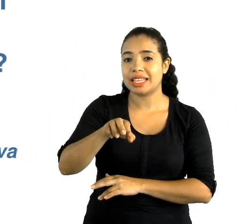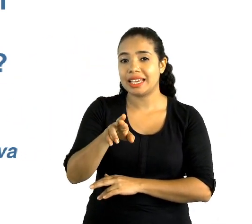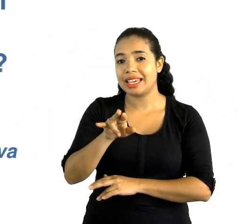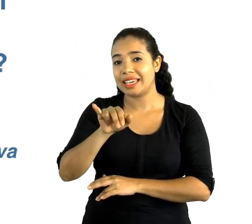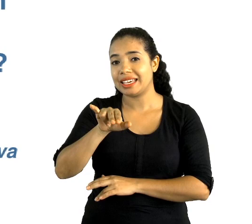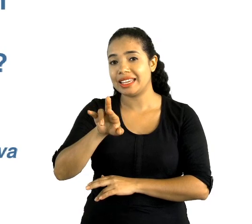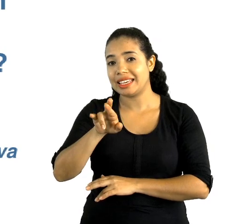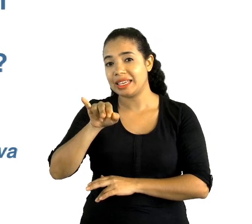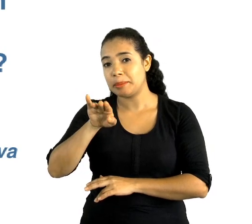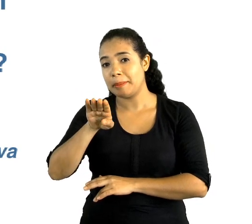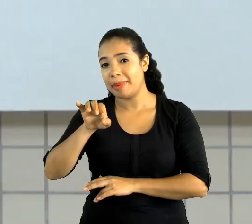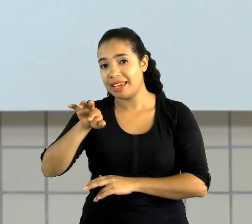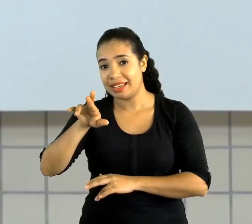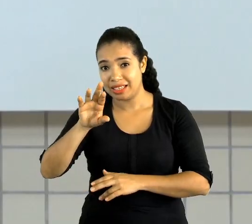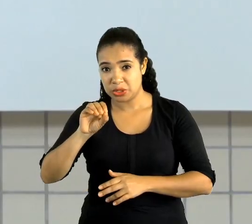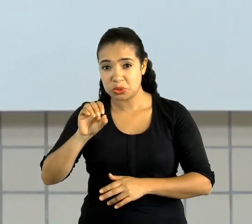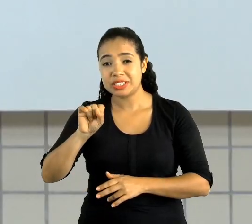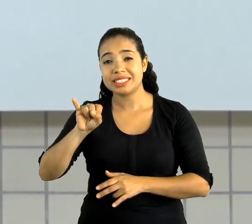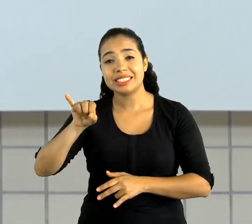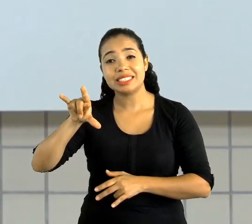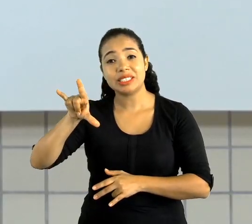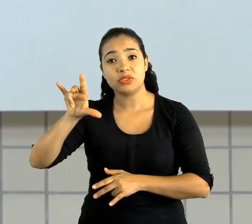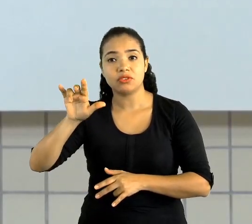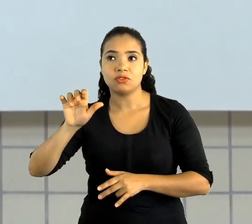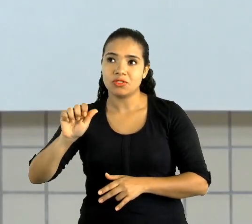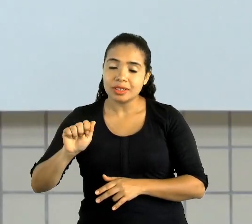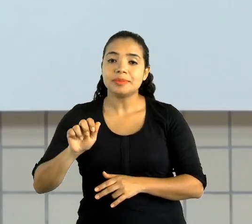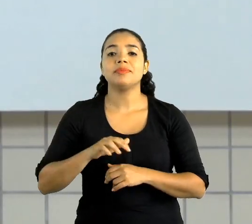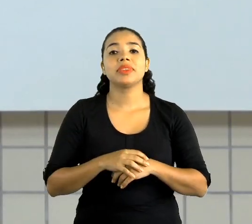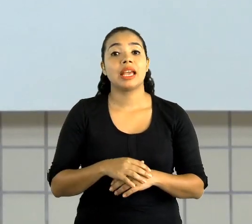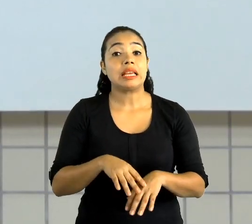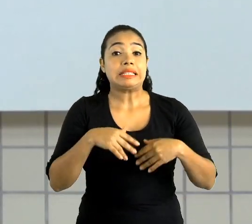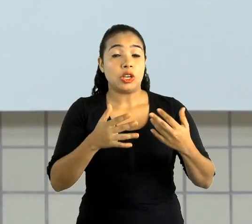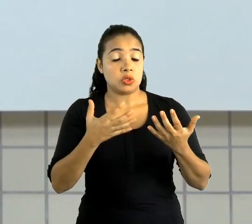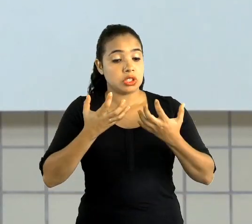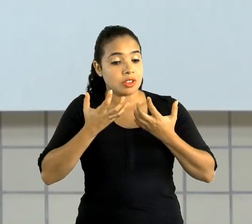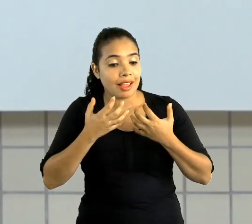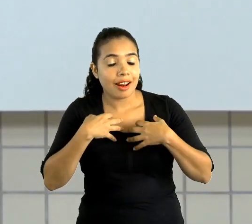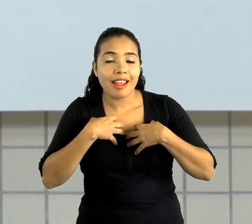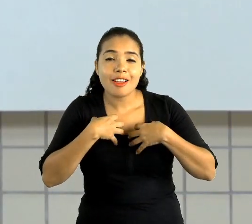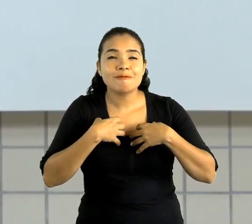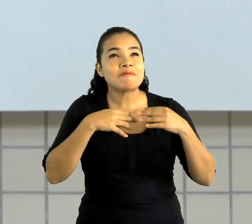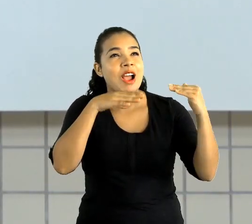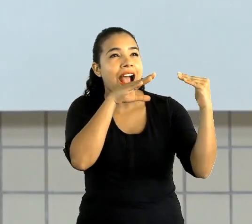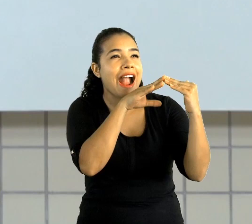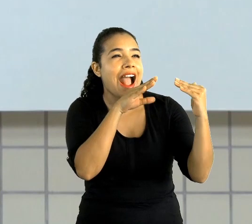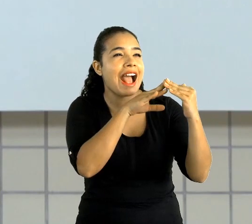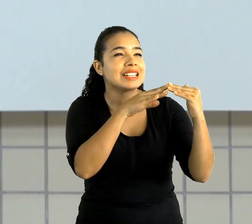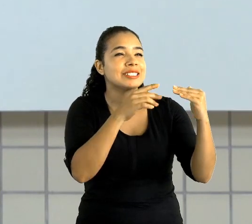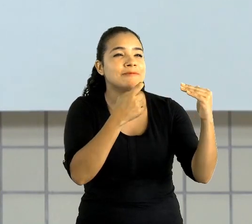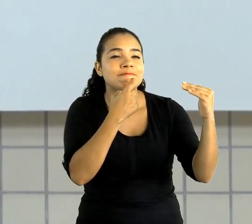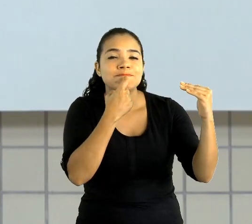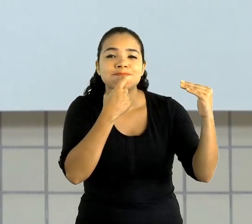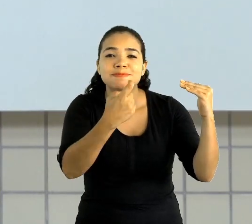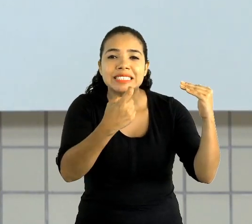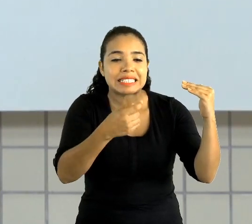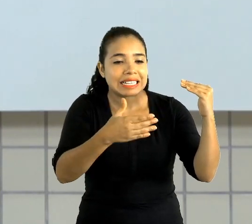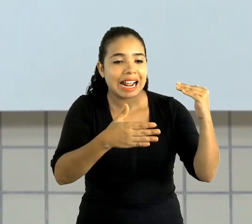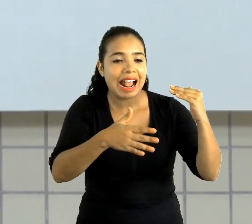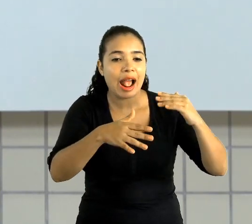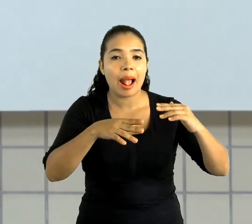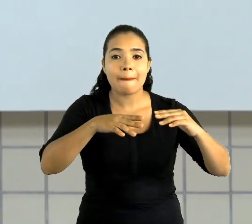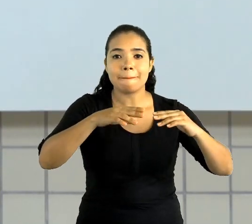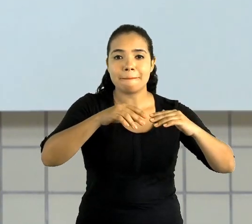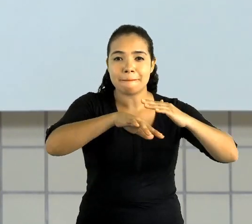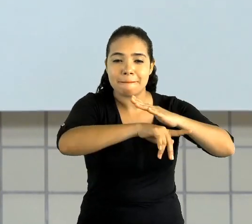fosse uma casa, eu gostaria de ser uma casa bem grande, próximo à praia, para receber todos os meus familiares e